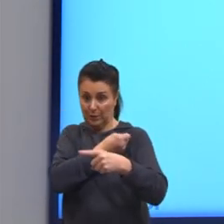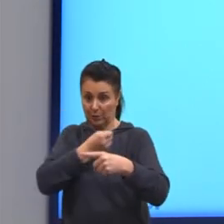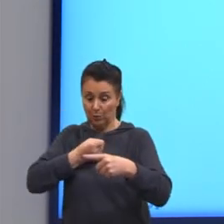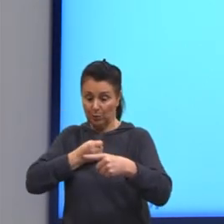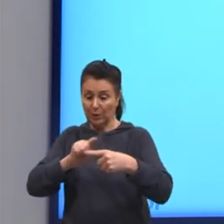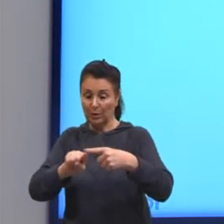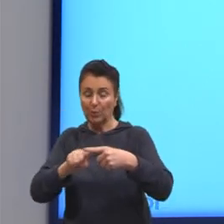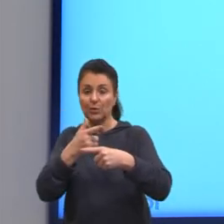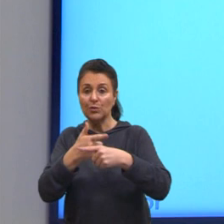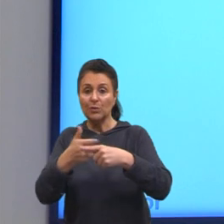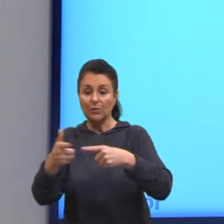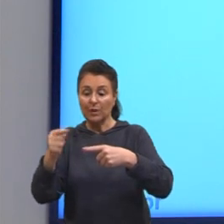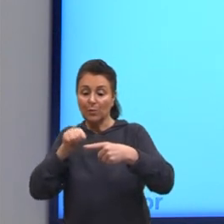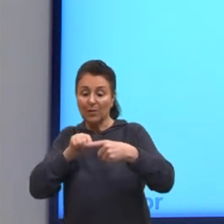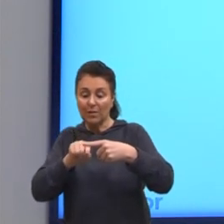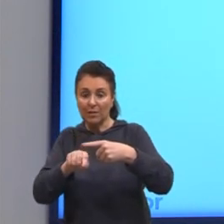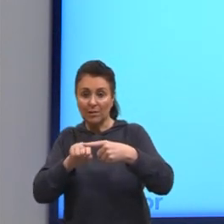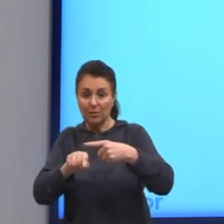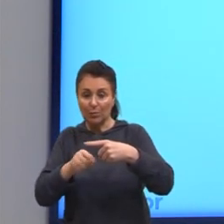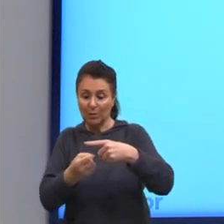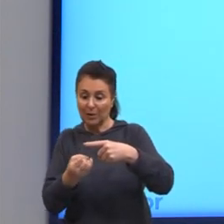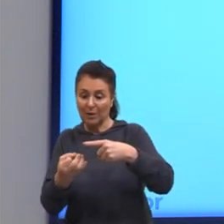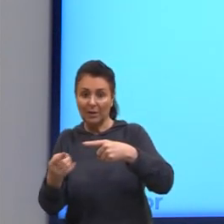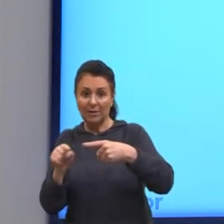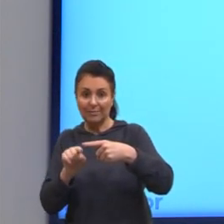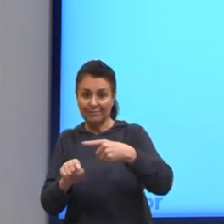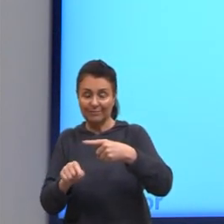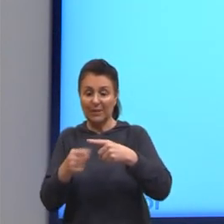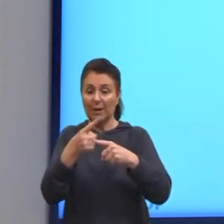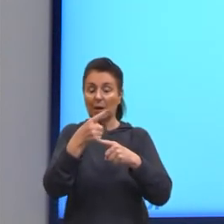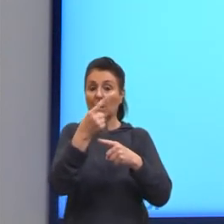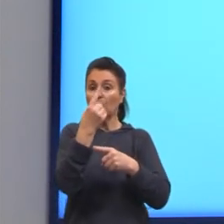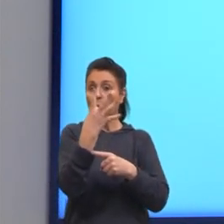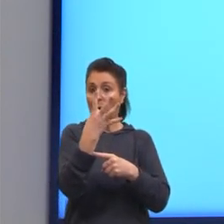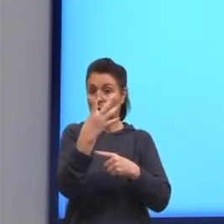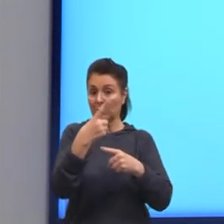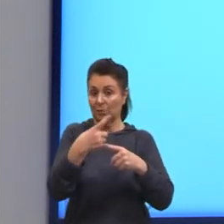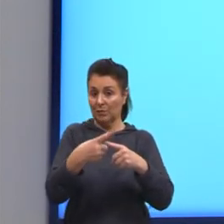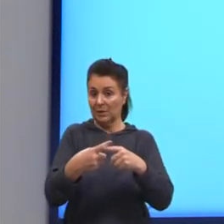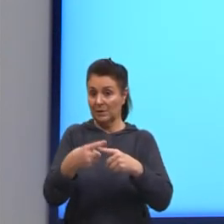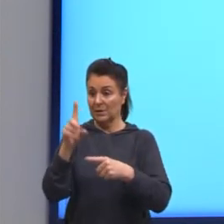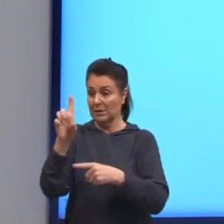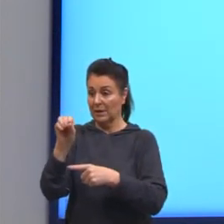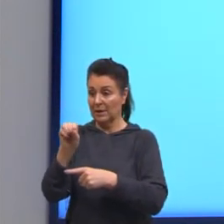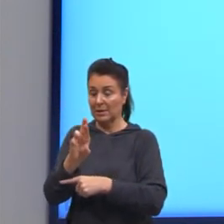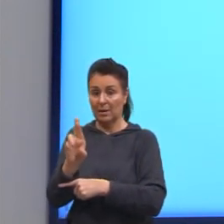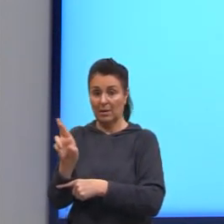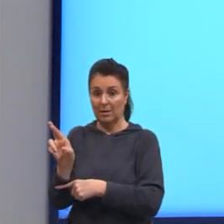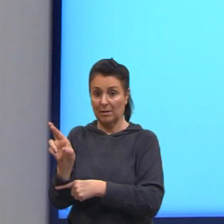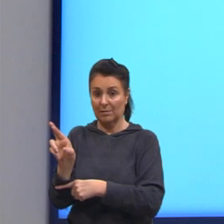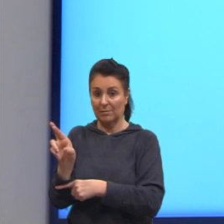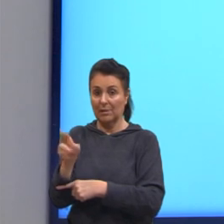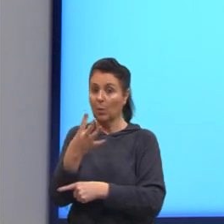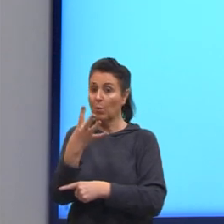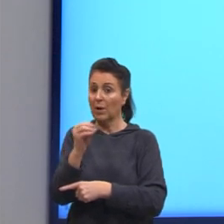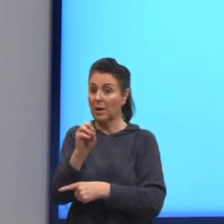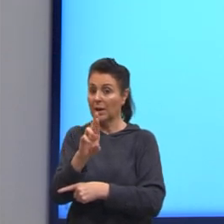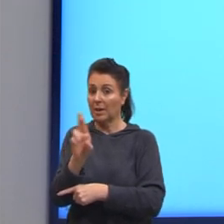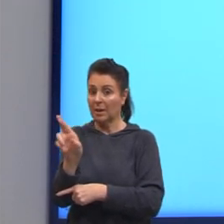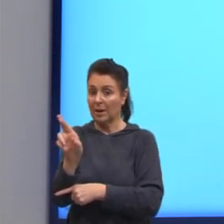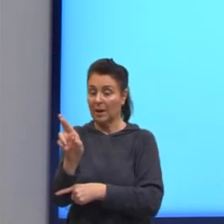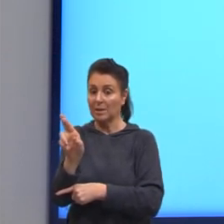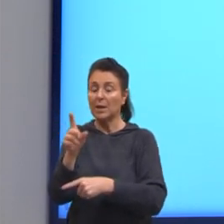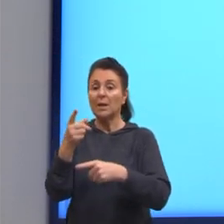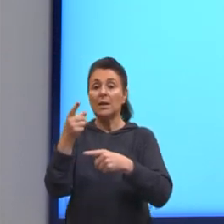dividimos pelo denominador. Então, aqui, eu vou multiplicar o 4 por 10 reais, 40 reais, e vou